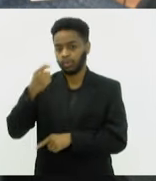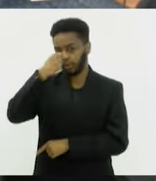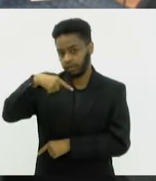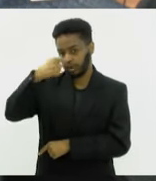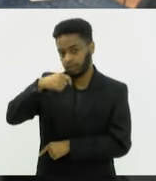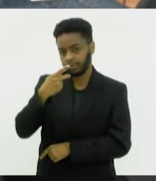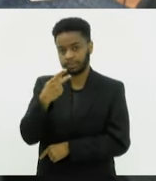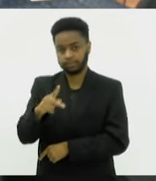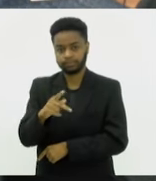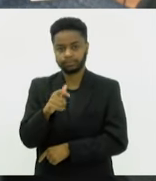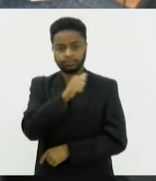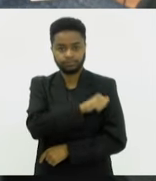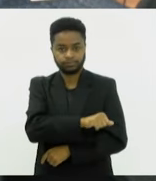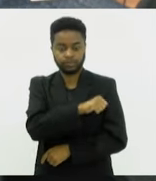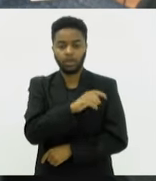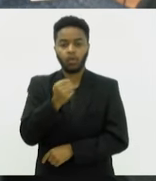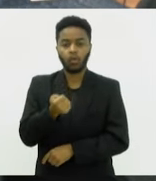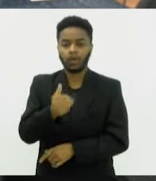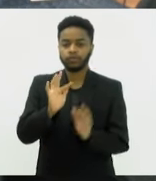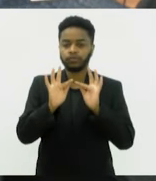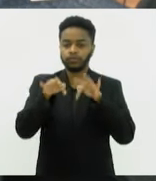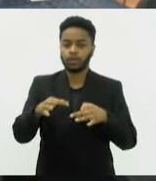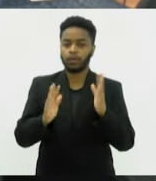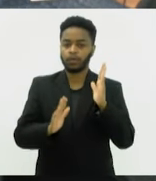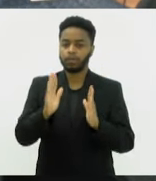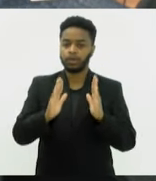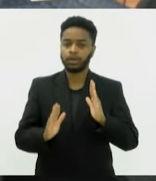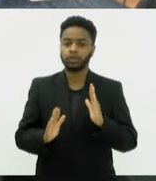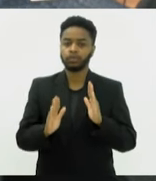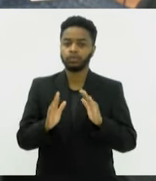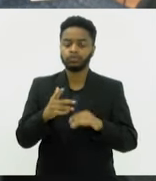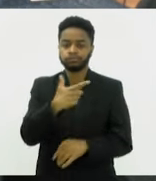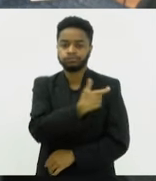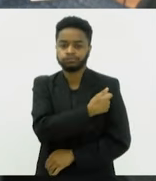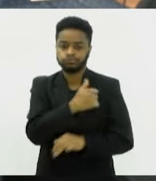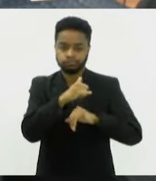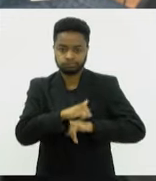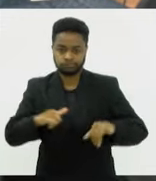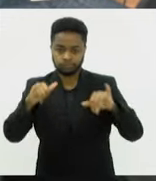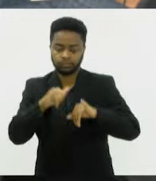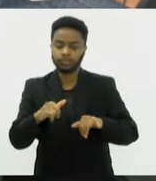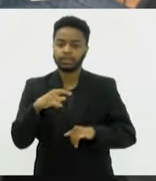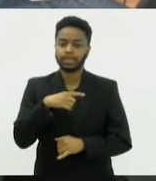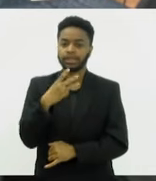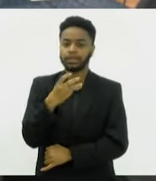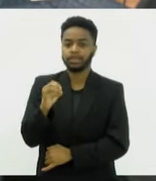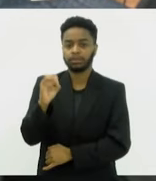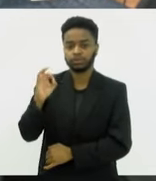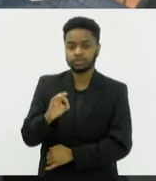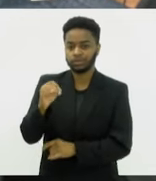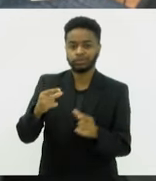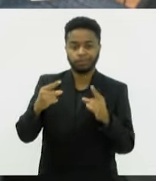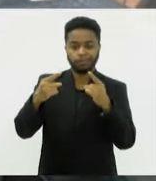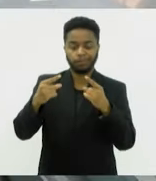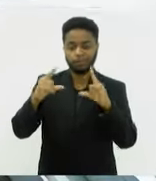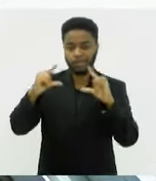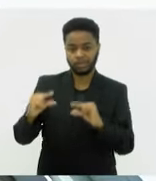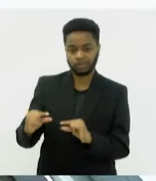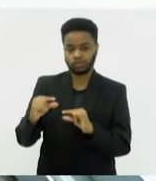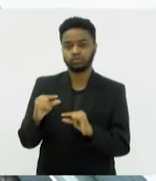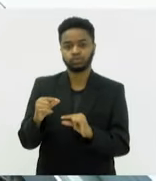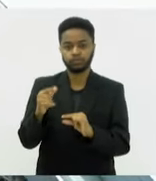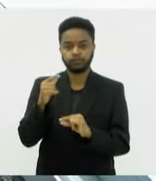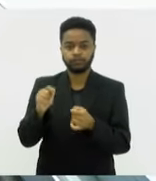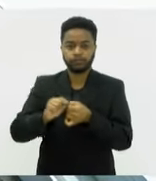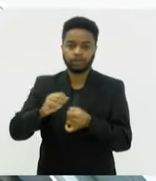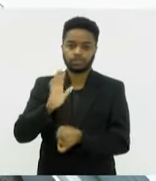Janeiro. Há poucos dias do fim da campanha de vacinação, menos de 30% do público-alvo foi imunizado. A